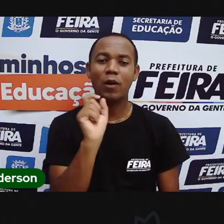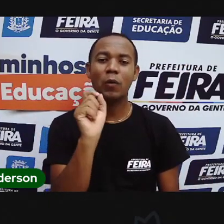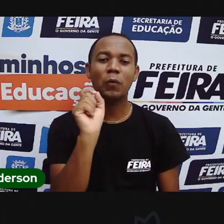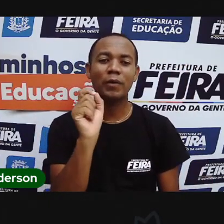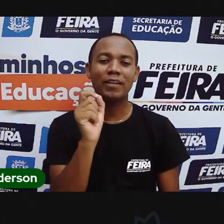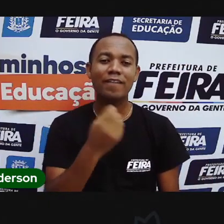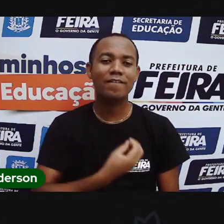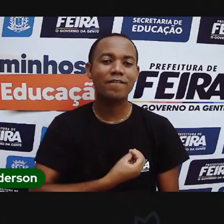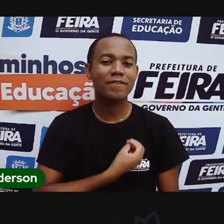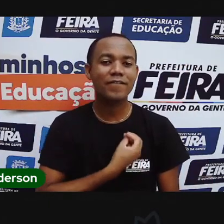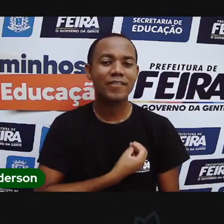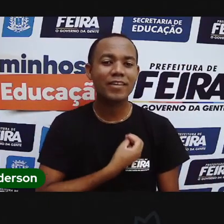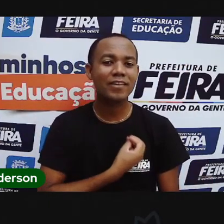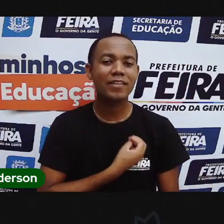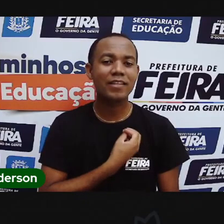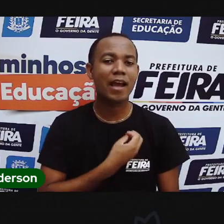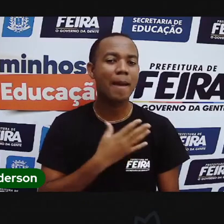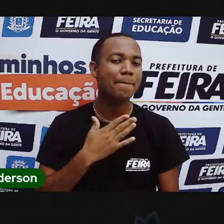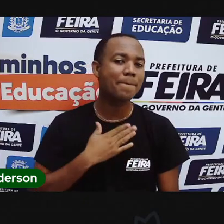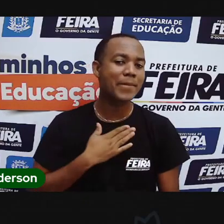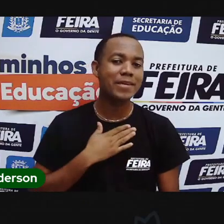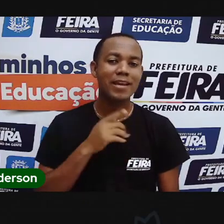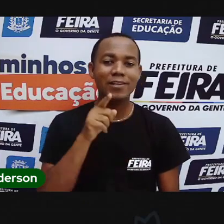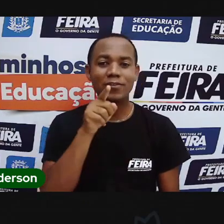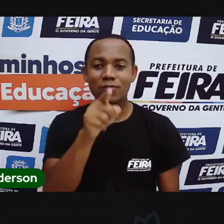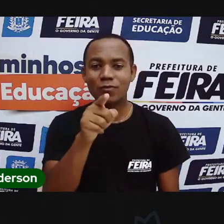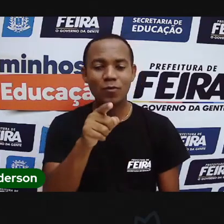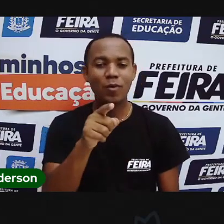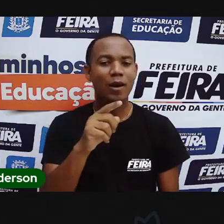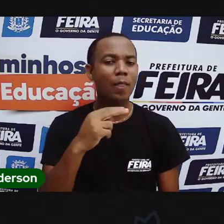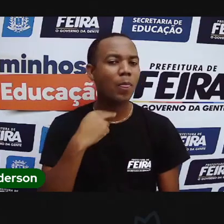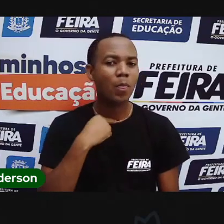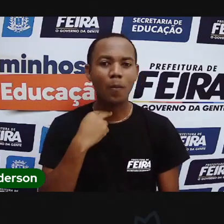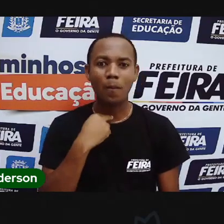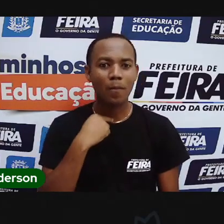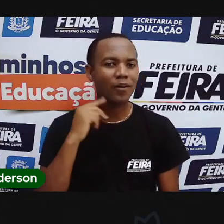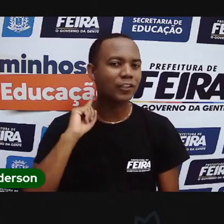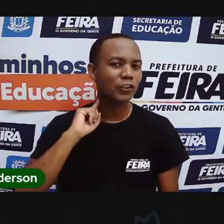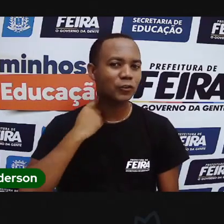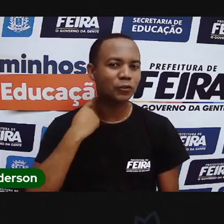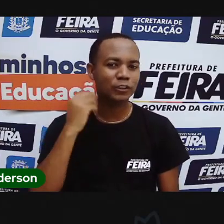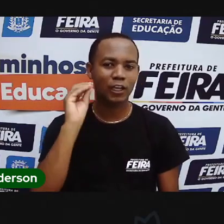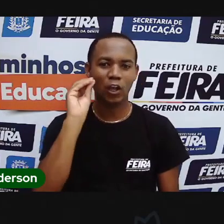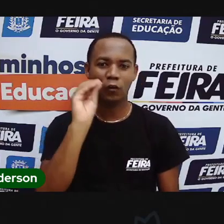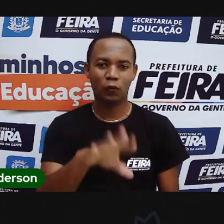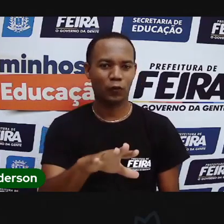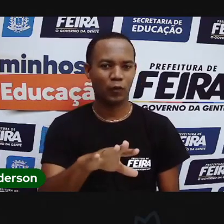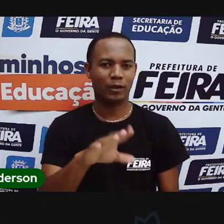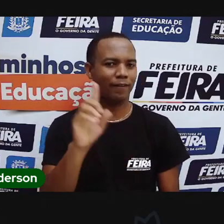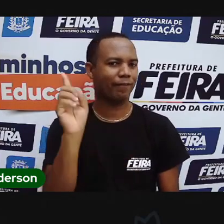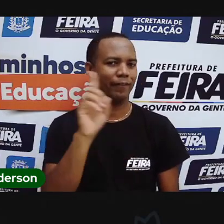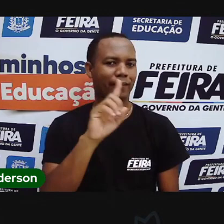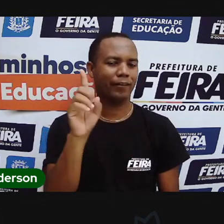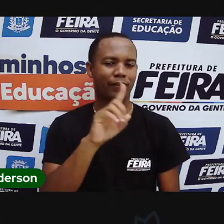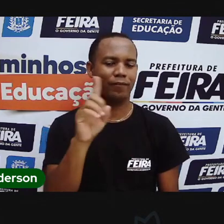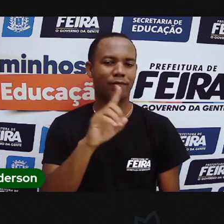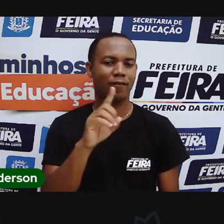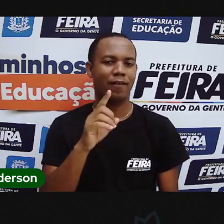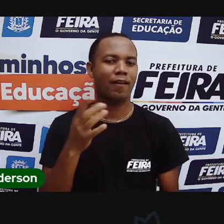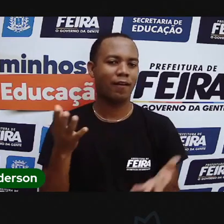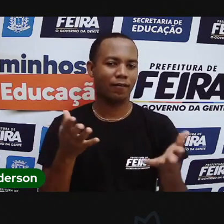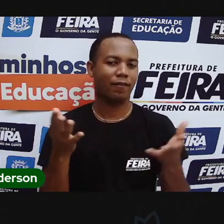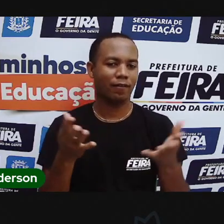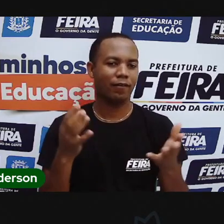não jogue lixo na água. Então, vamos aprender várias coisas sobre algo muito